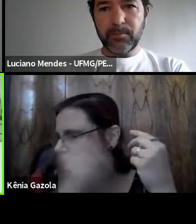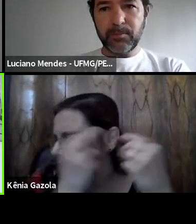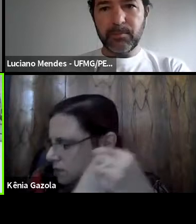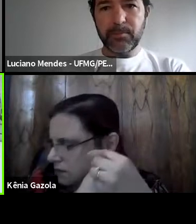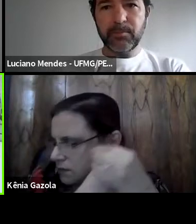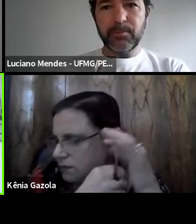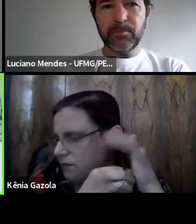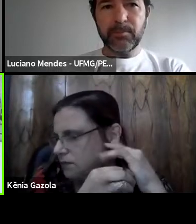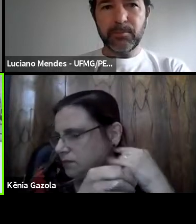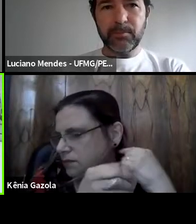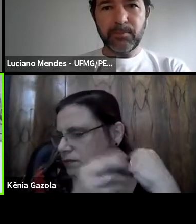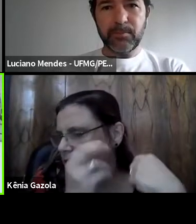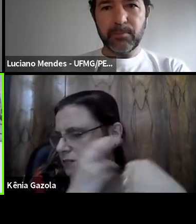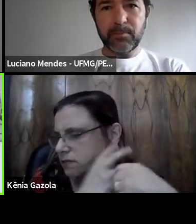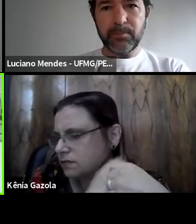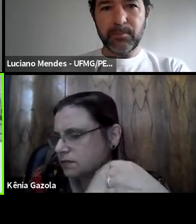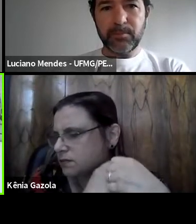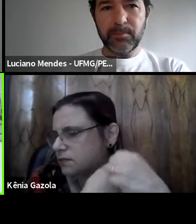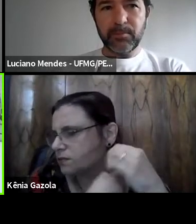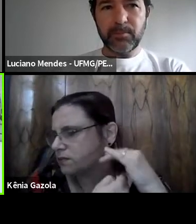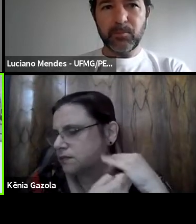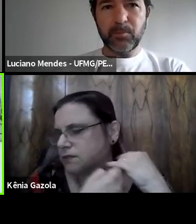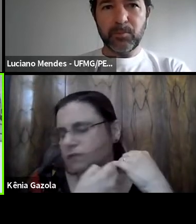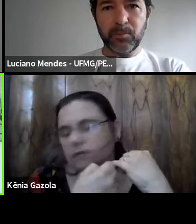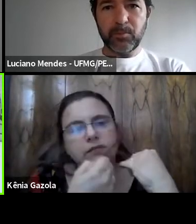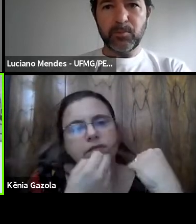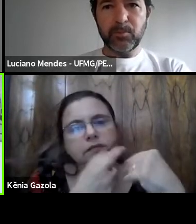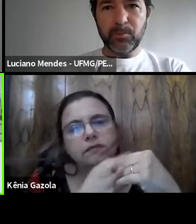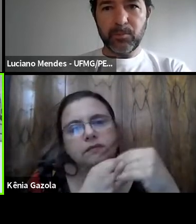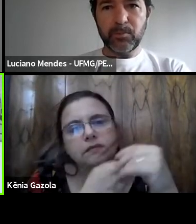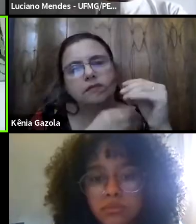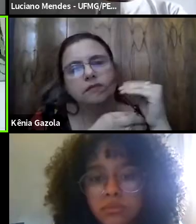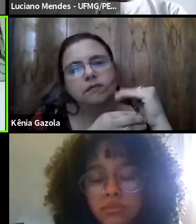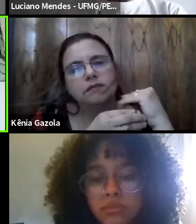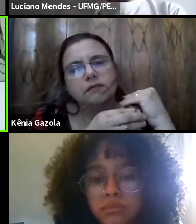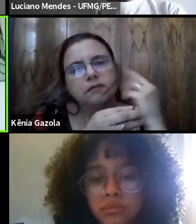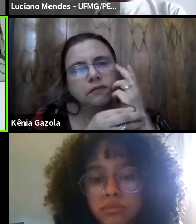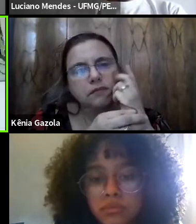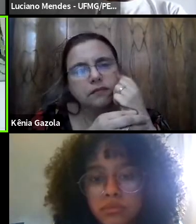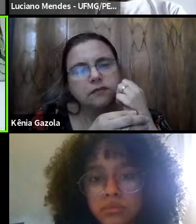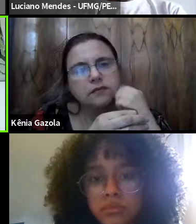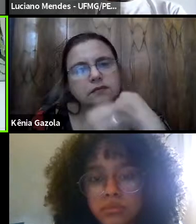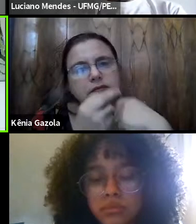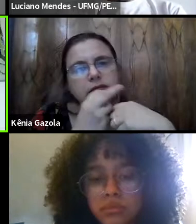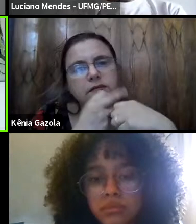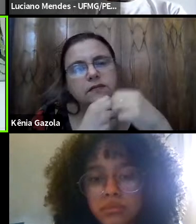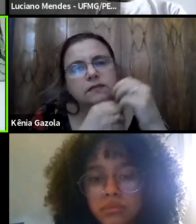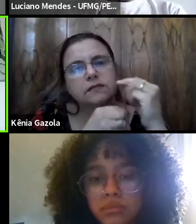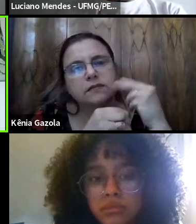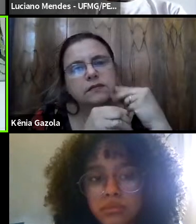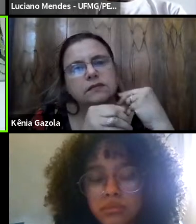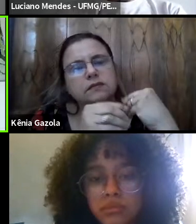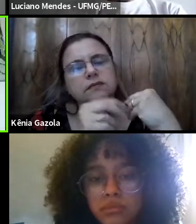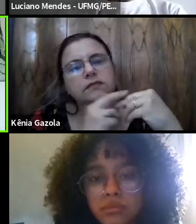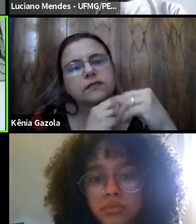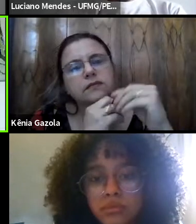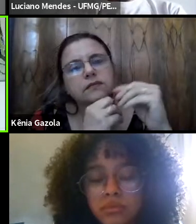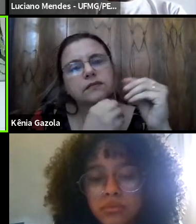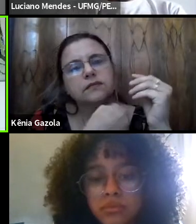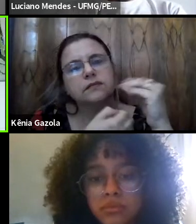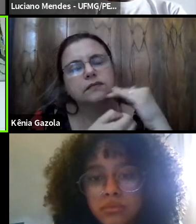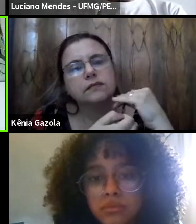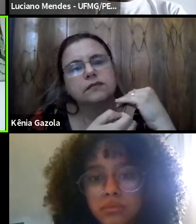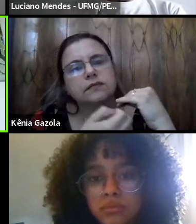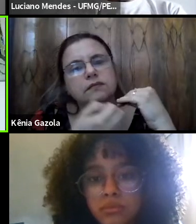público, são professores que vão receber, sim, os recursos, com muita dificuldade, a gente sabe